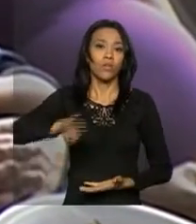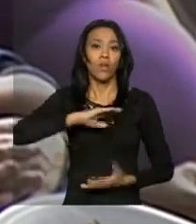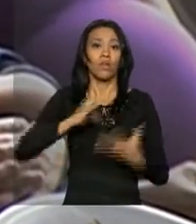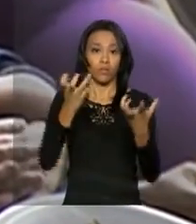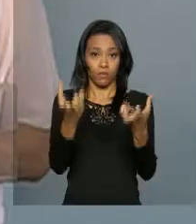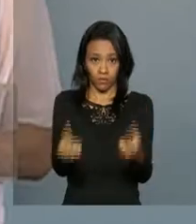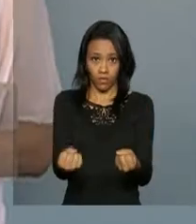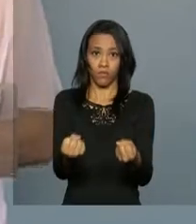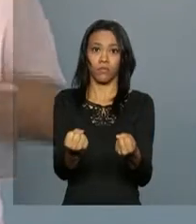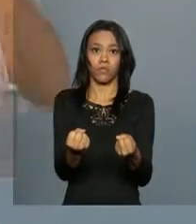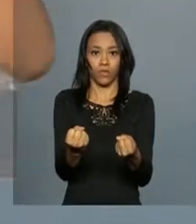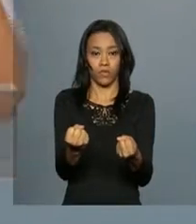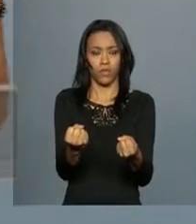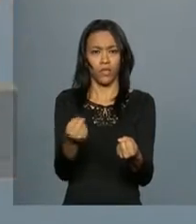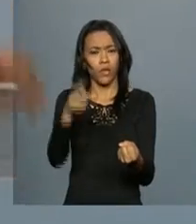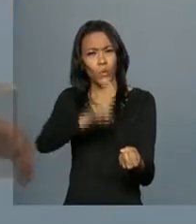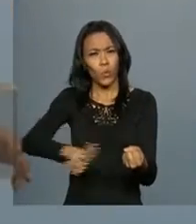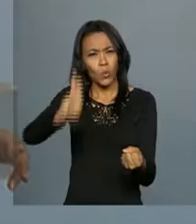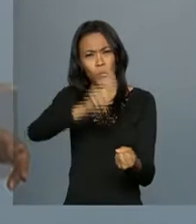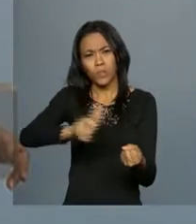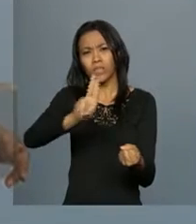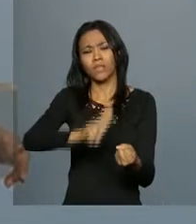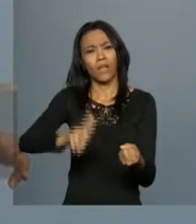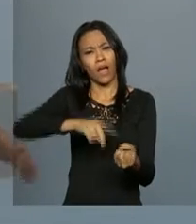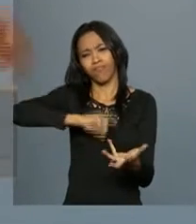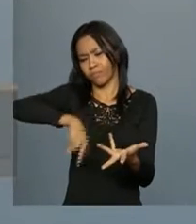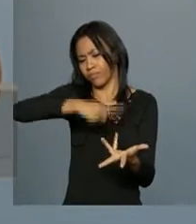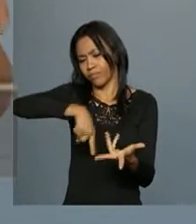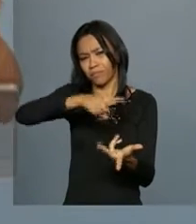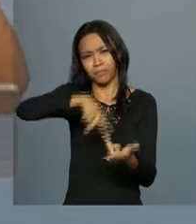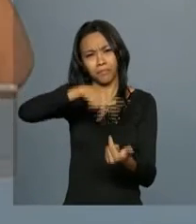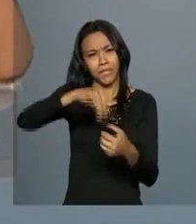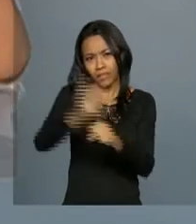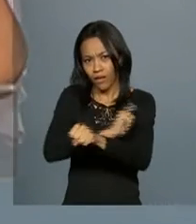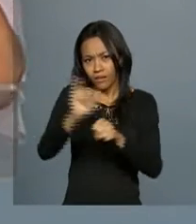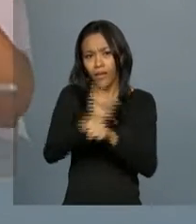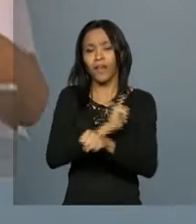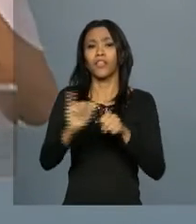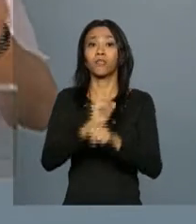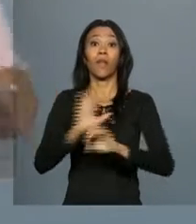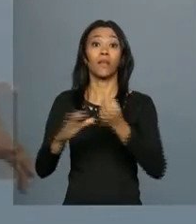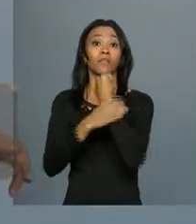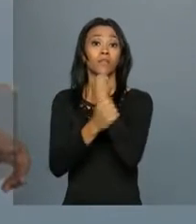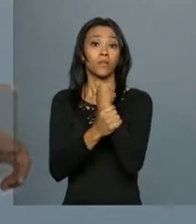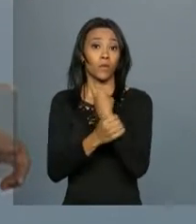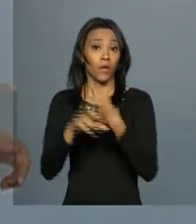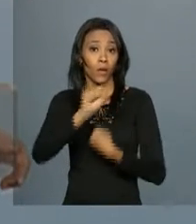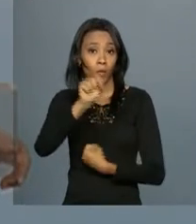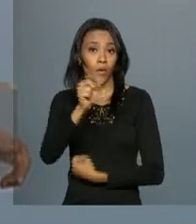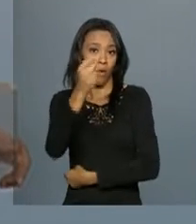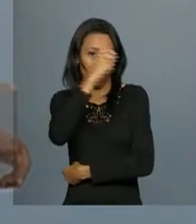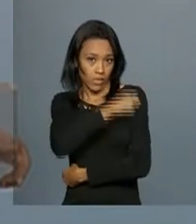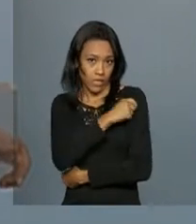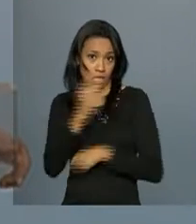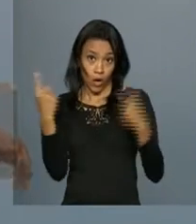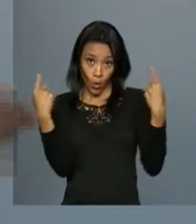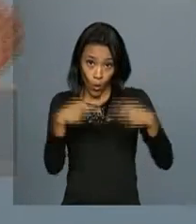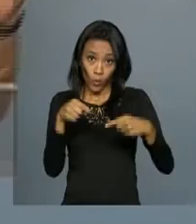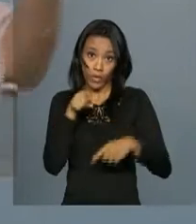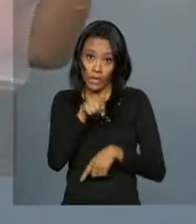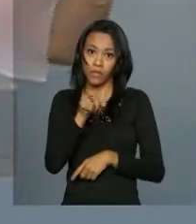usar todos os nossos recursos para garantir uma vacina contra esse vírus.